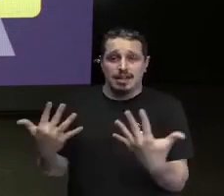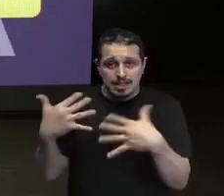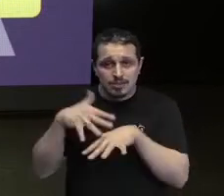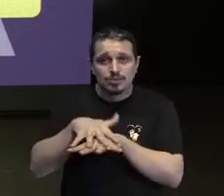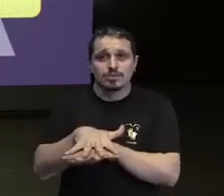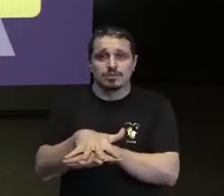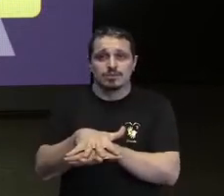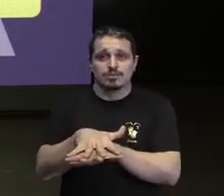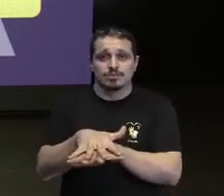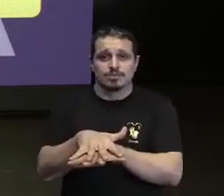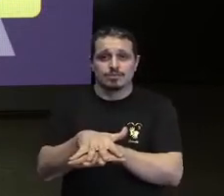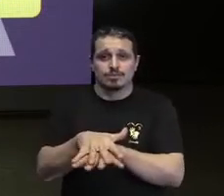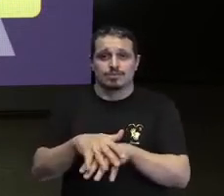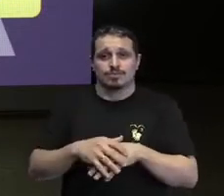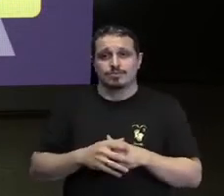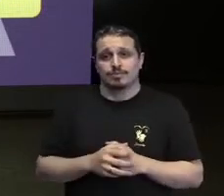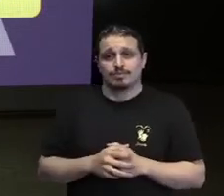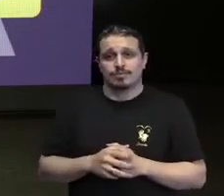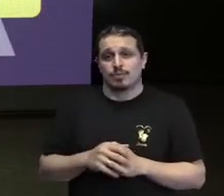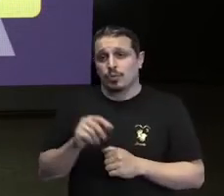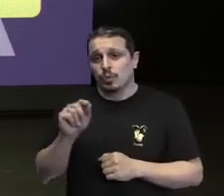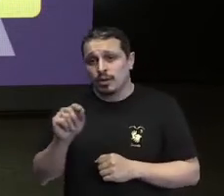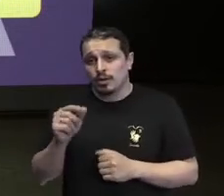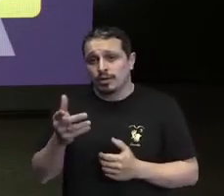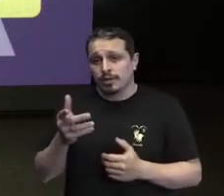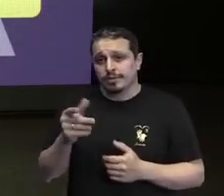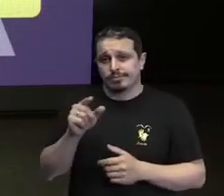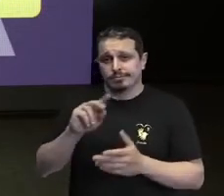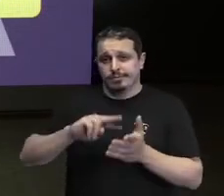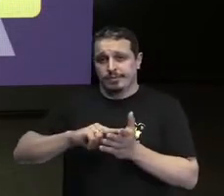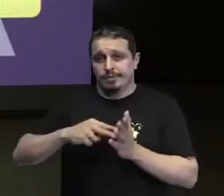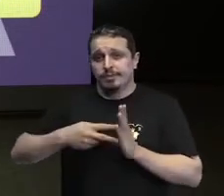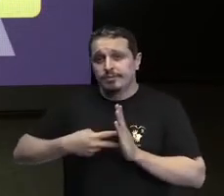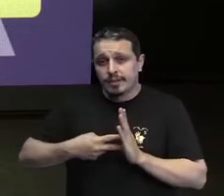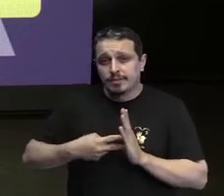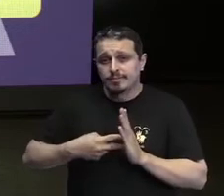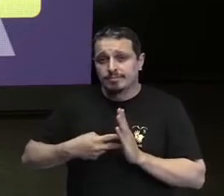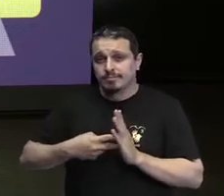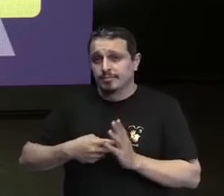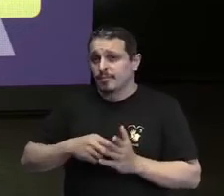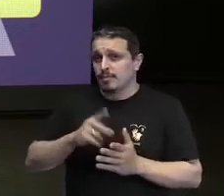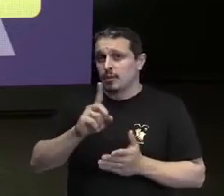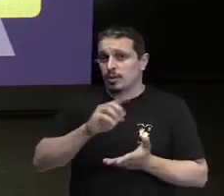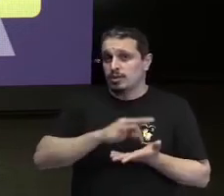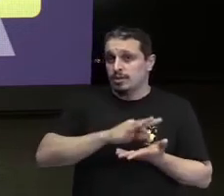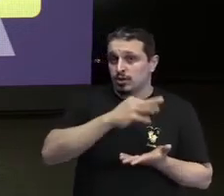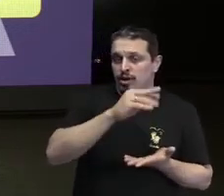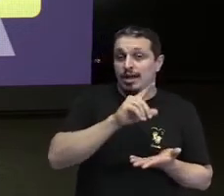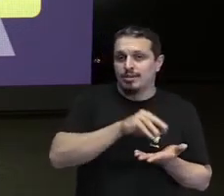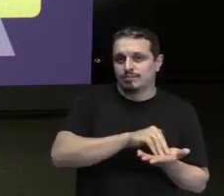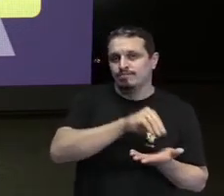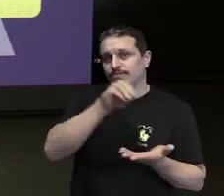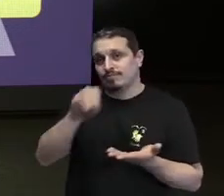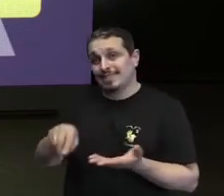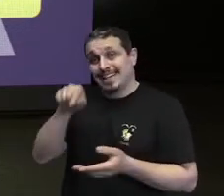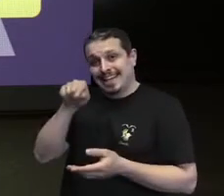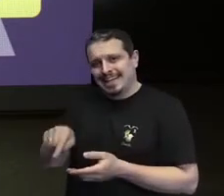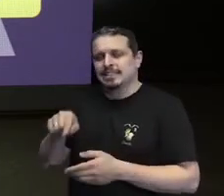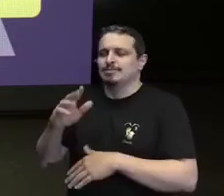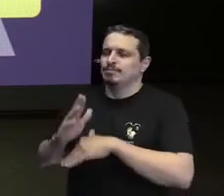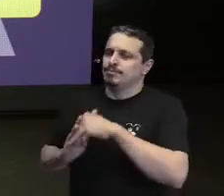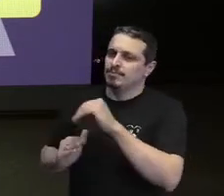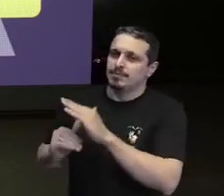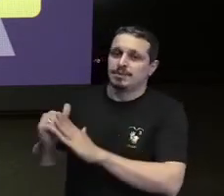a gente sai do âmbito teórico e passa para o âmbito prático. A gente pratica a